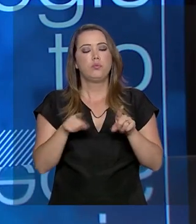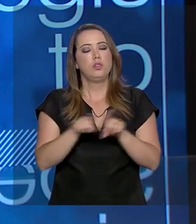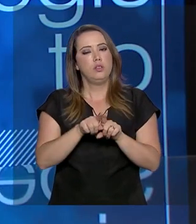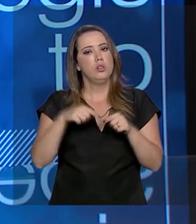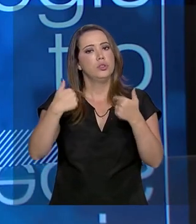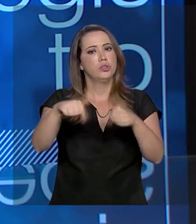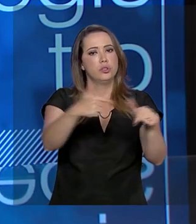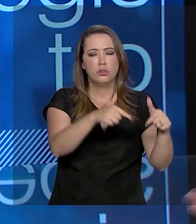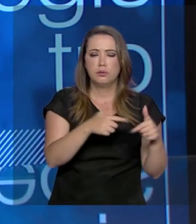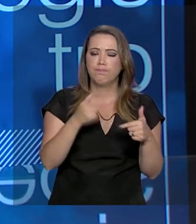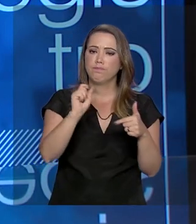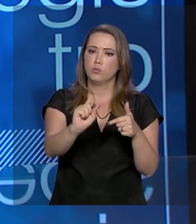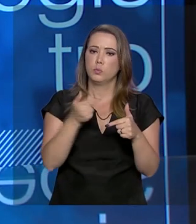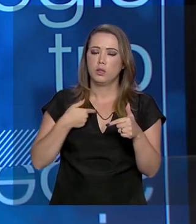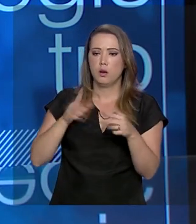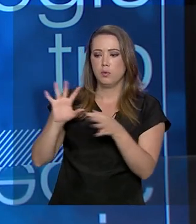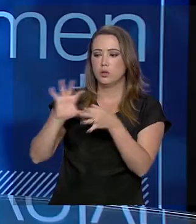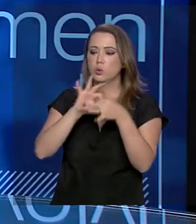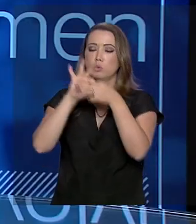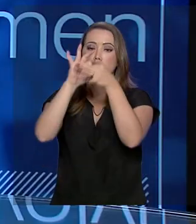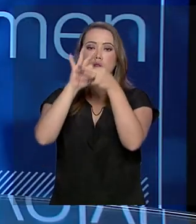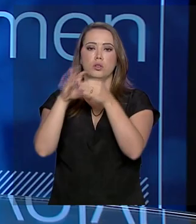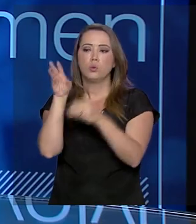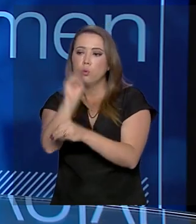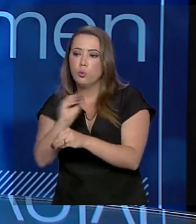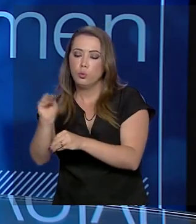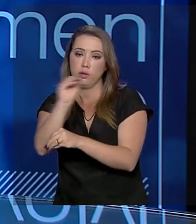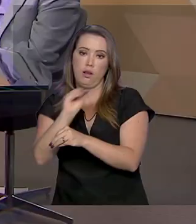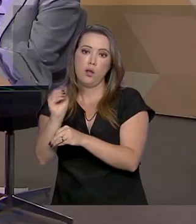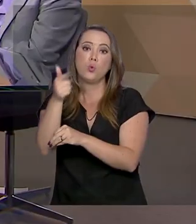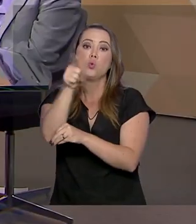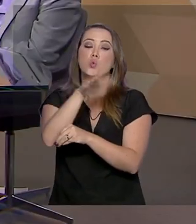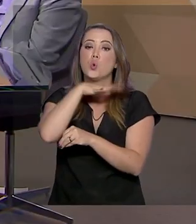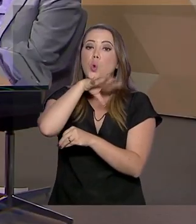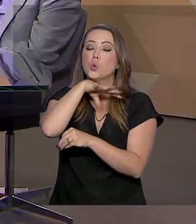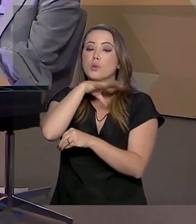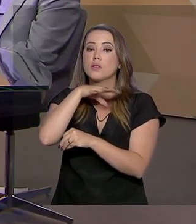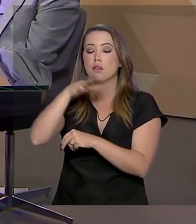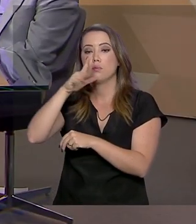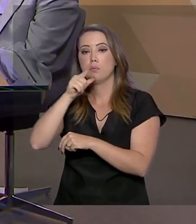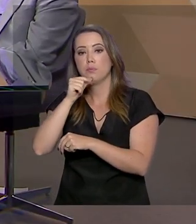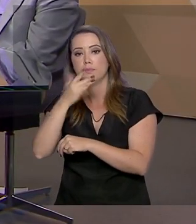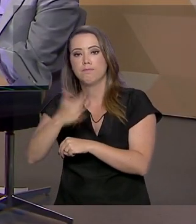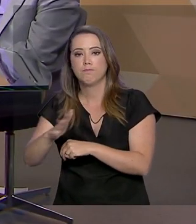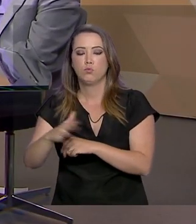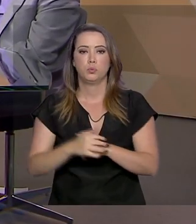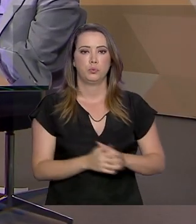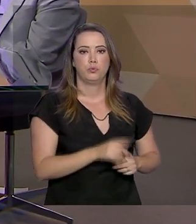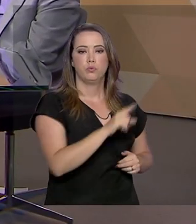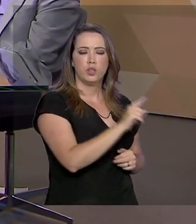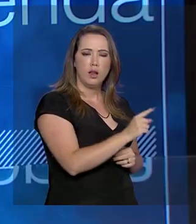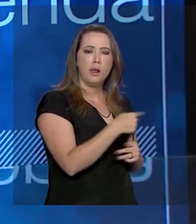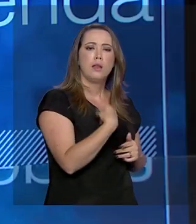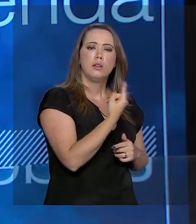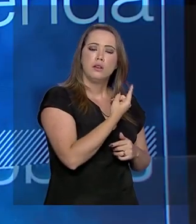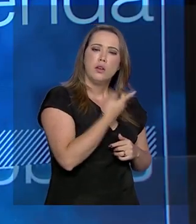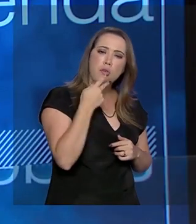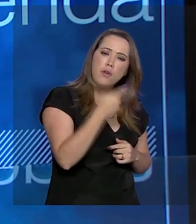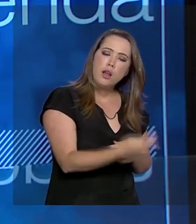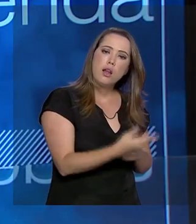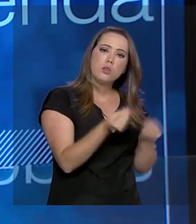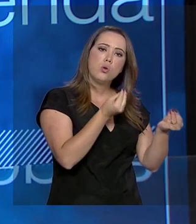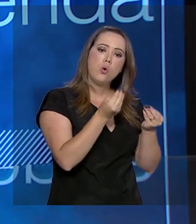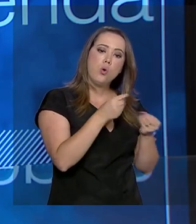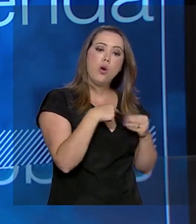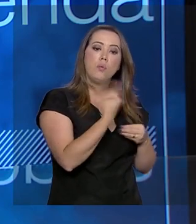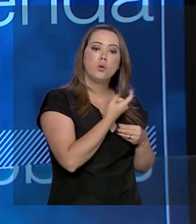tendências internacionais de cuidado com os animais marinhos. Agora, falando ainda do mercado internacional, como é a aceitação